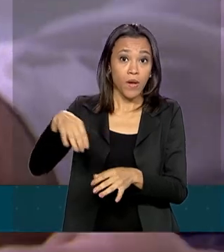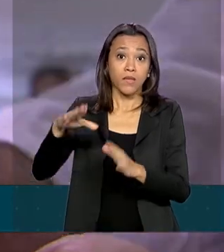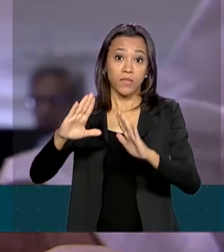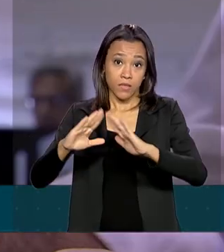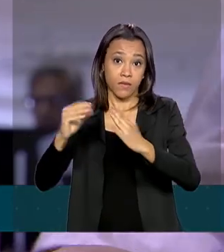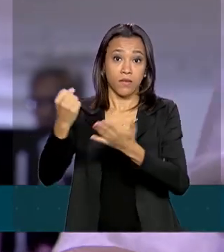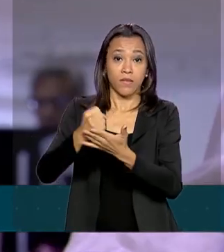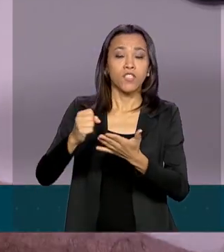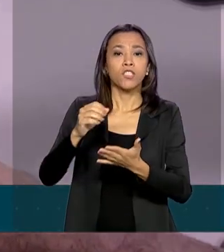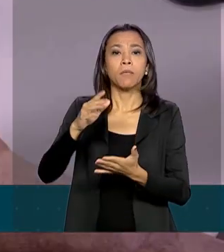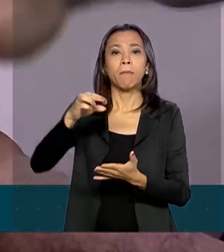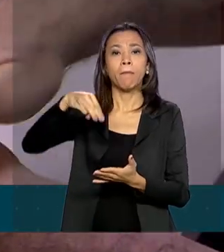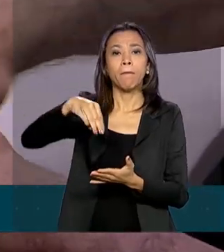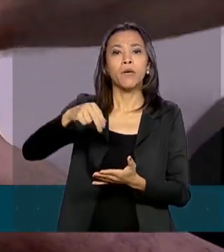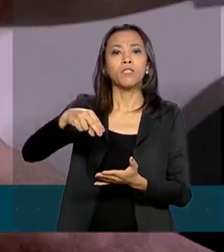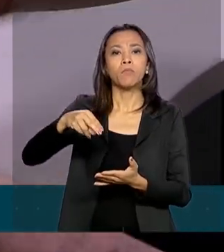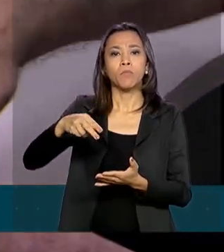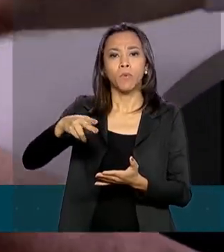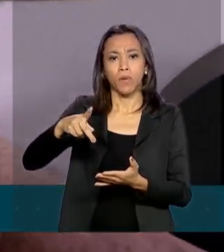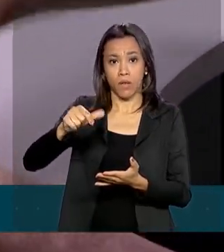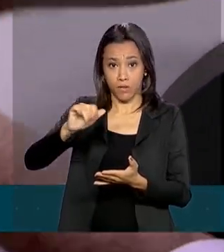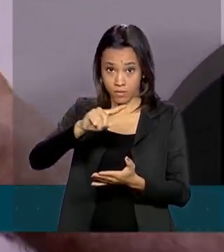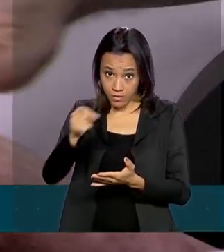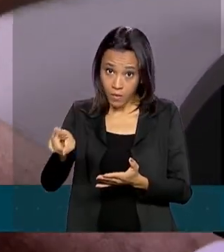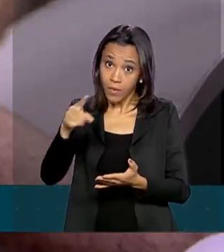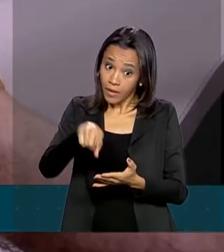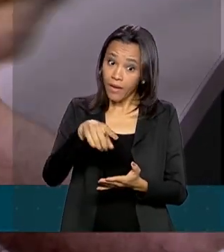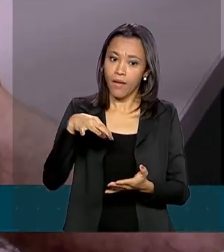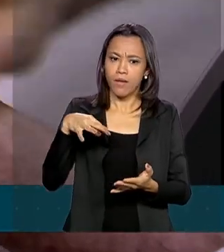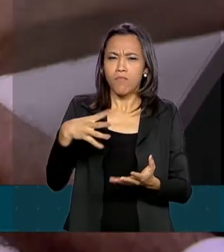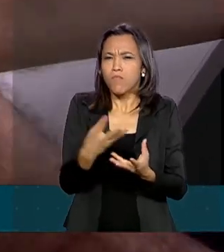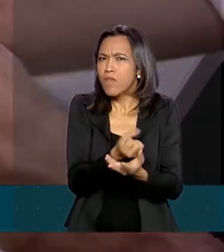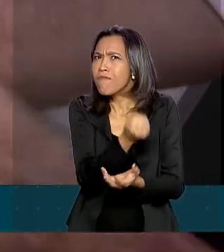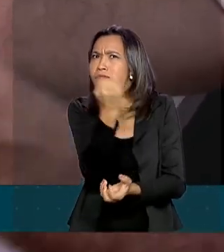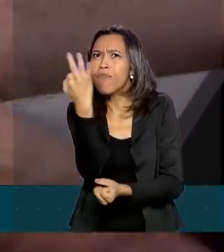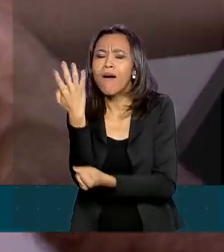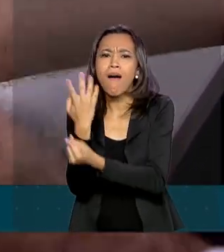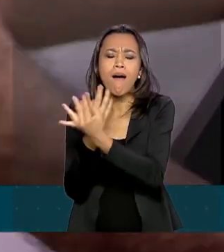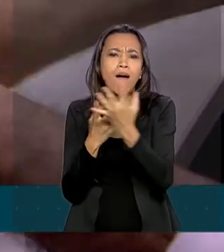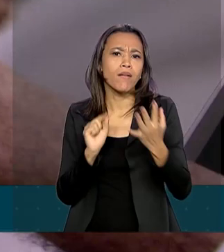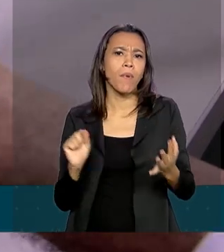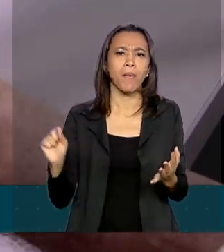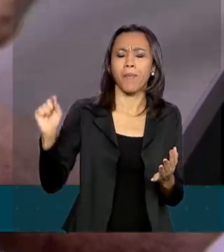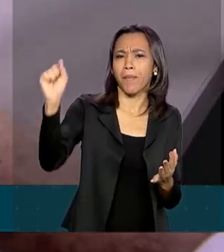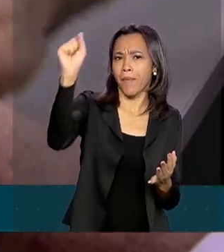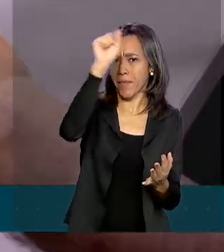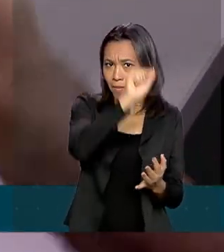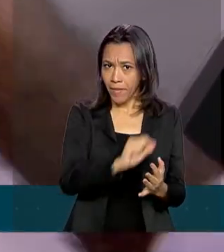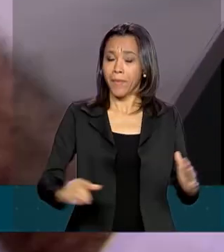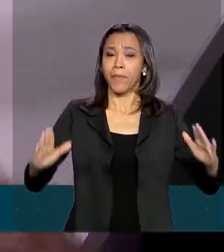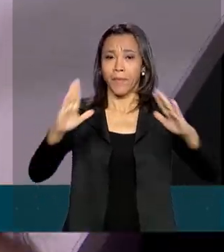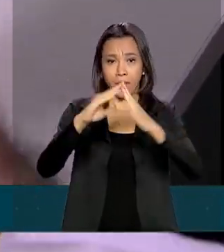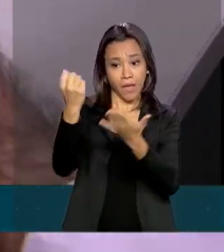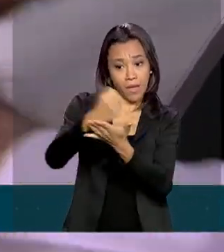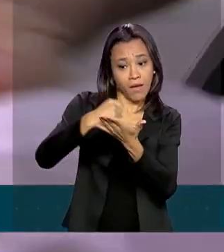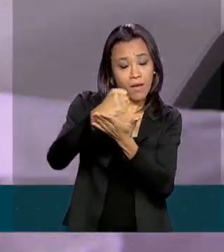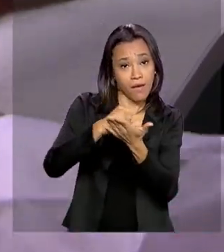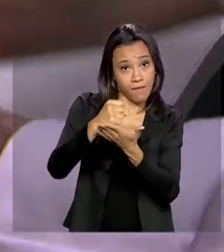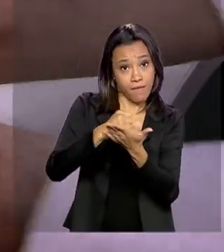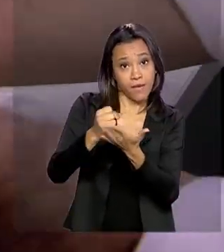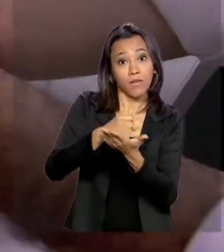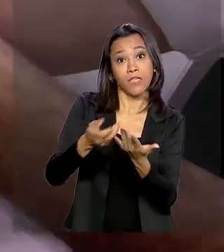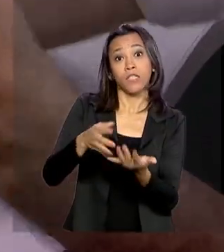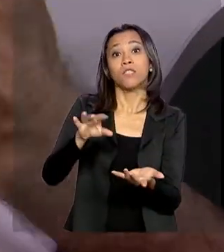população a esses produtos, considerando o alto número de farmácias de manipulação em todo o Brasil. Essa autorização é